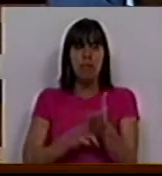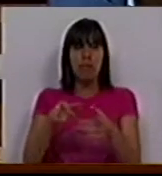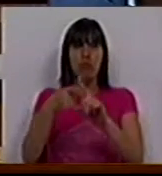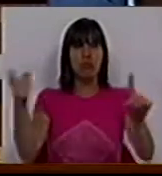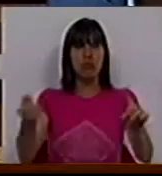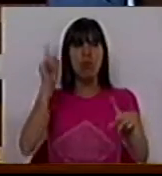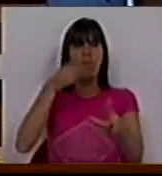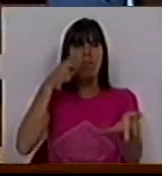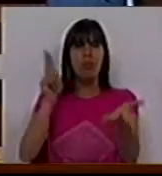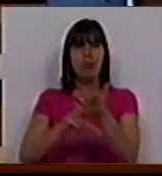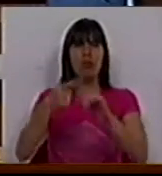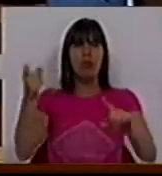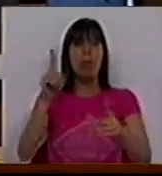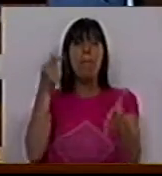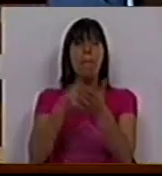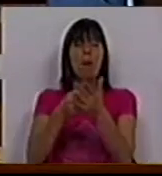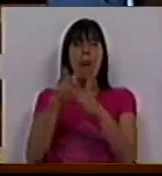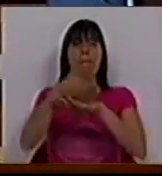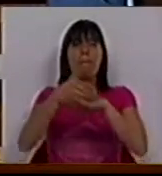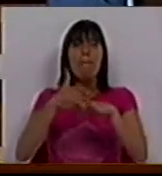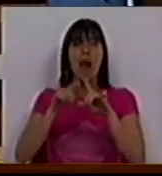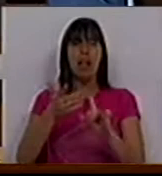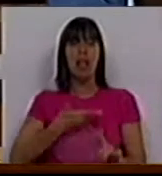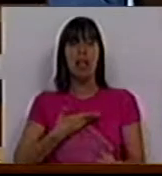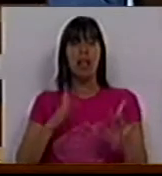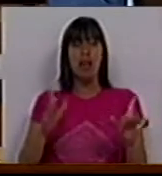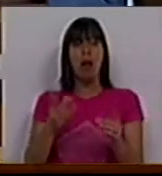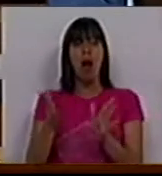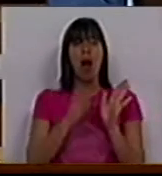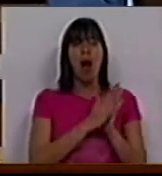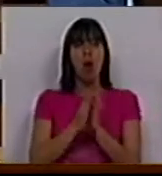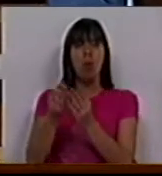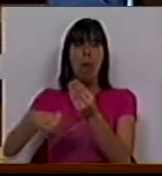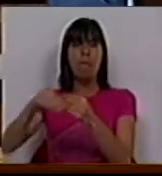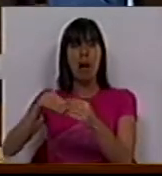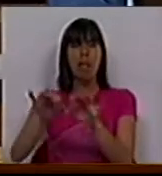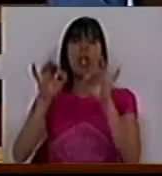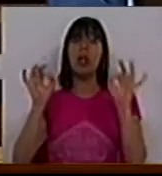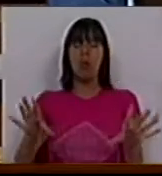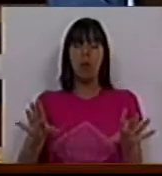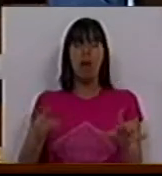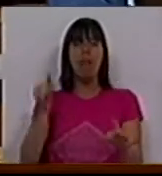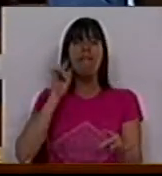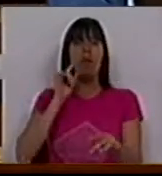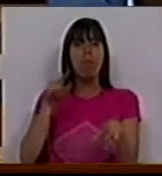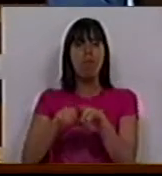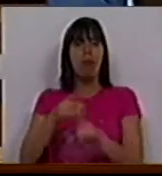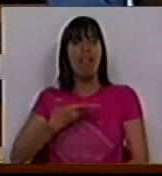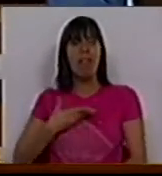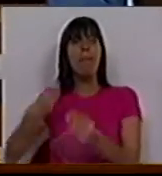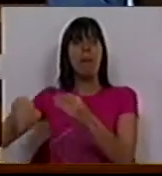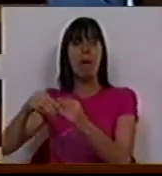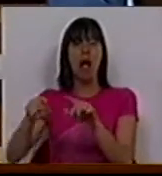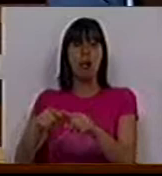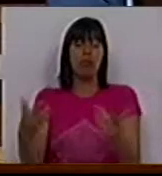verdade. Nem sequer isso é verdade. Pagou uma parte das dívidas e acumulou outra parte igual, tanto de valor de dívida.